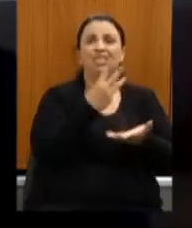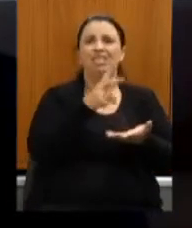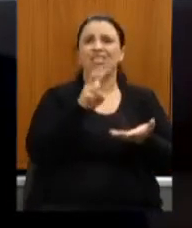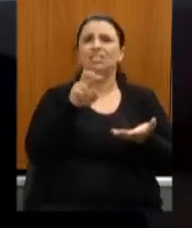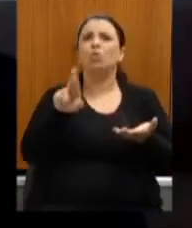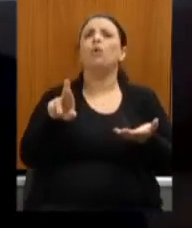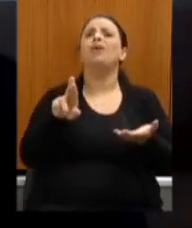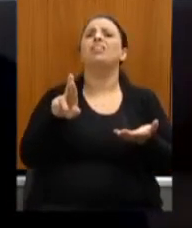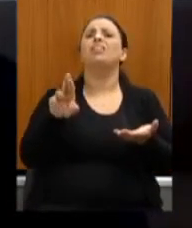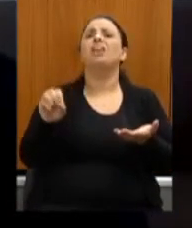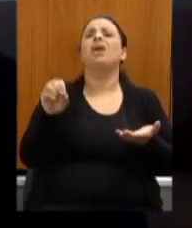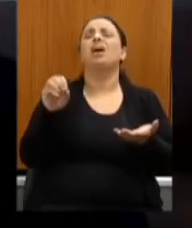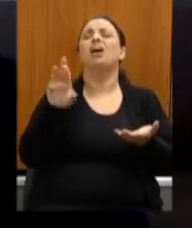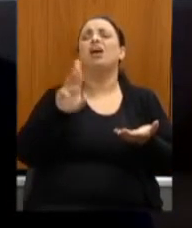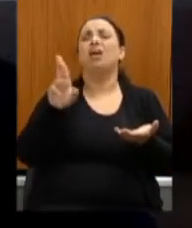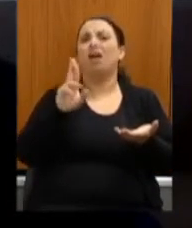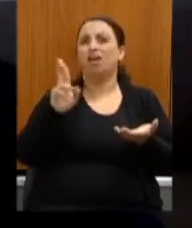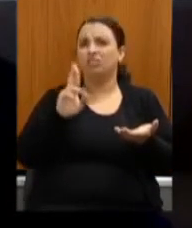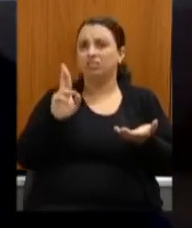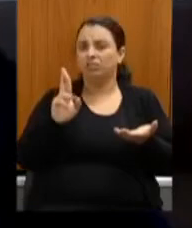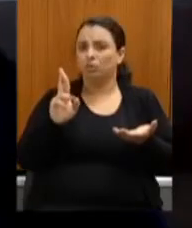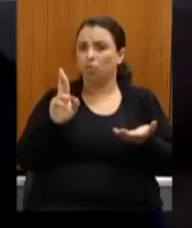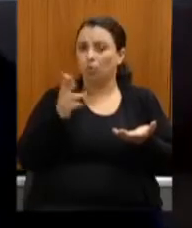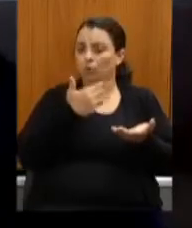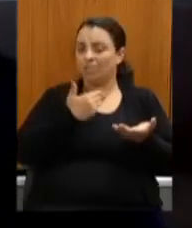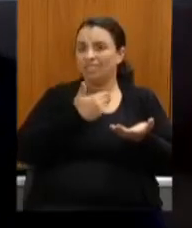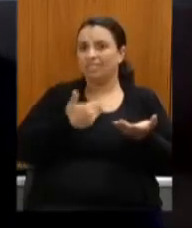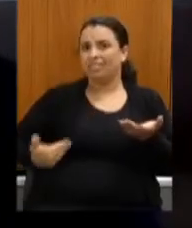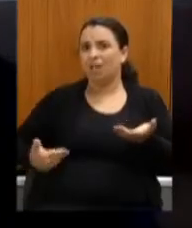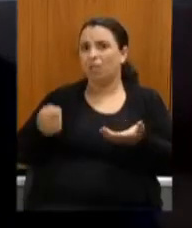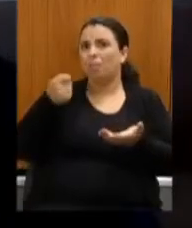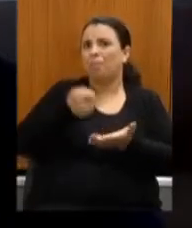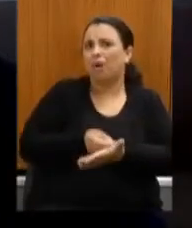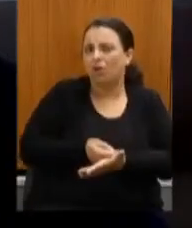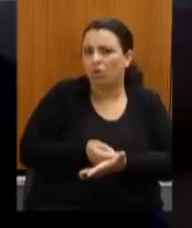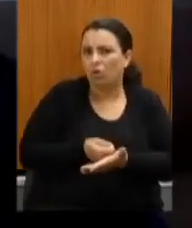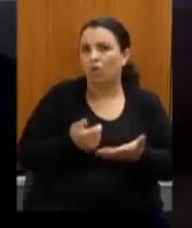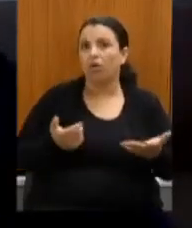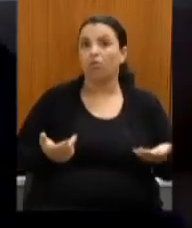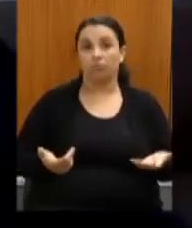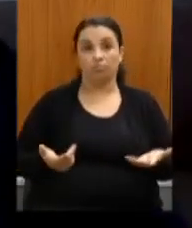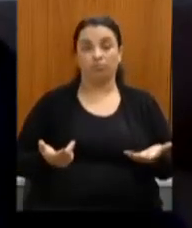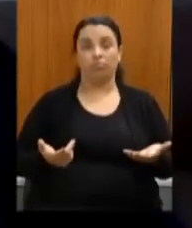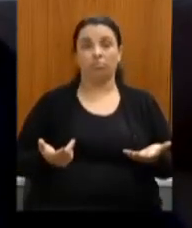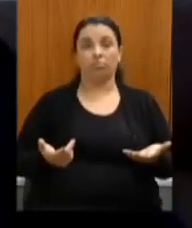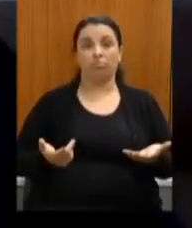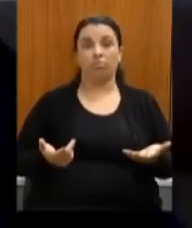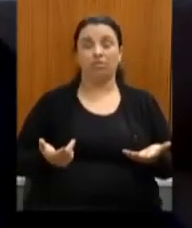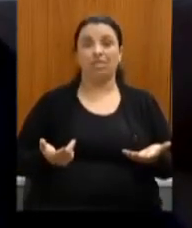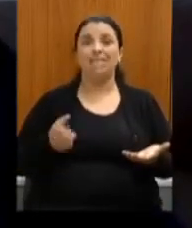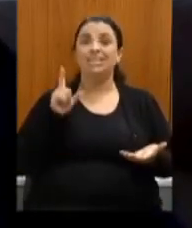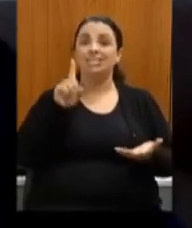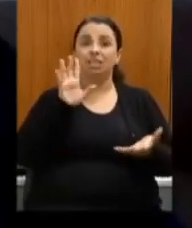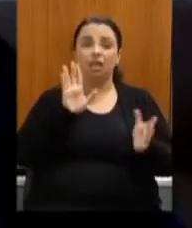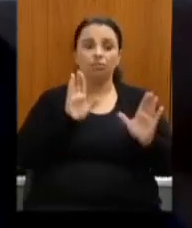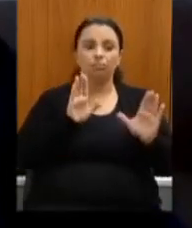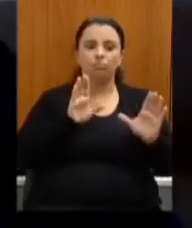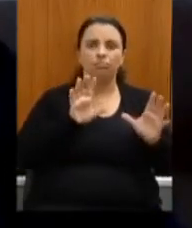coisa dessa e ela ainda vive se tem essa concentração toda secretário sobre os